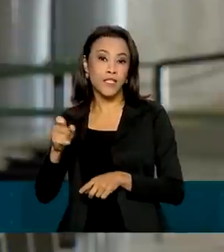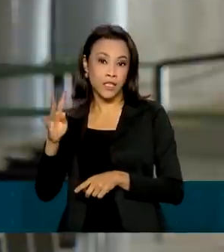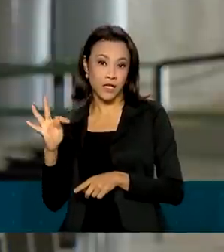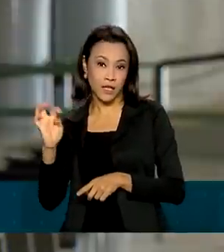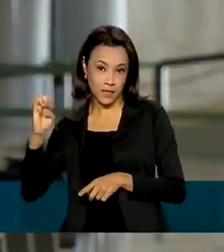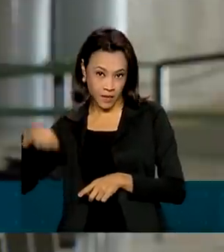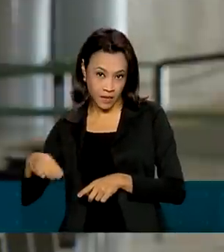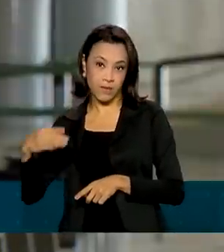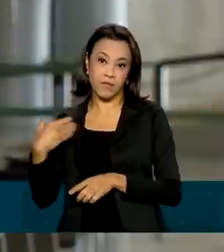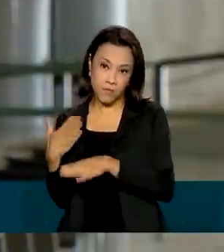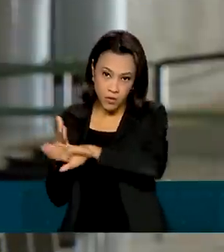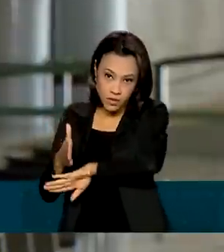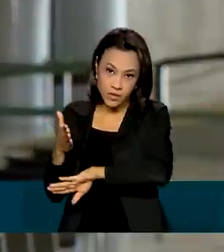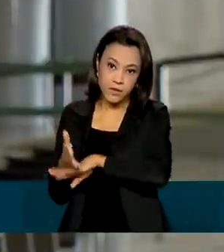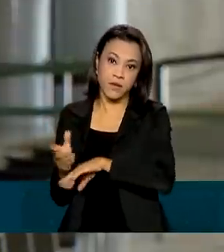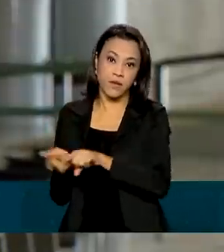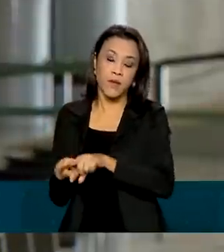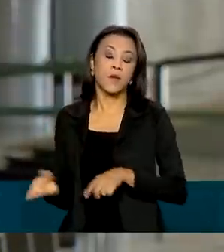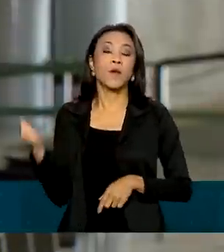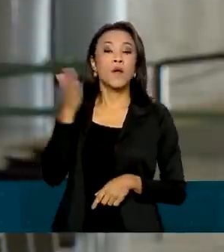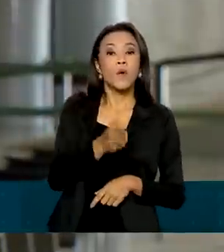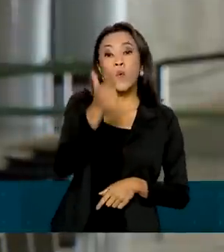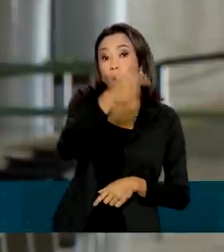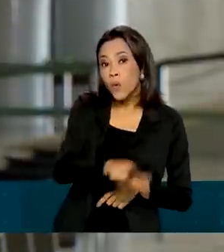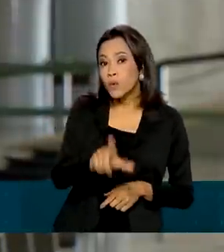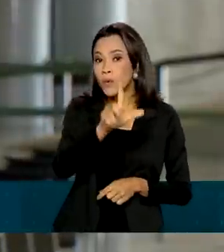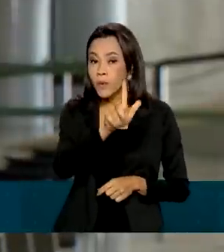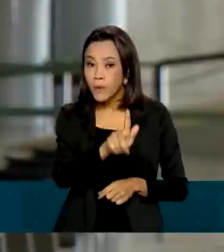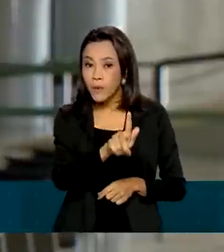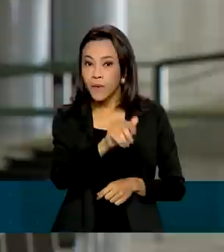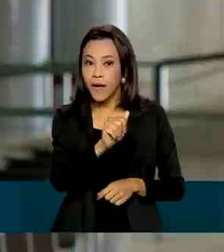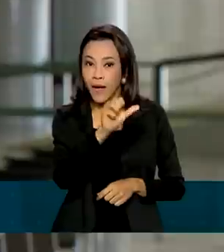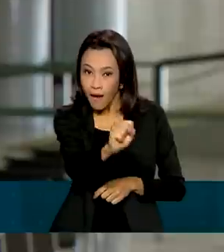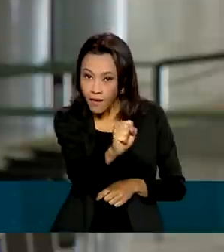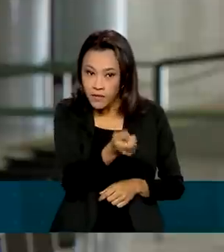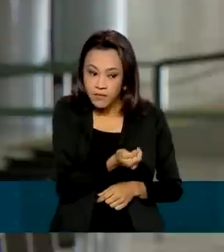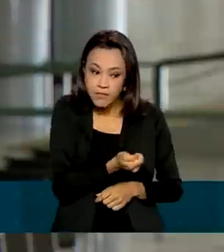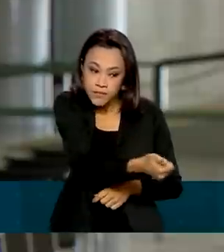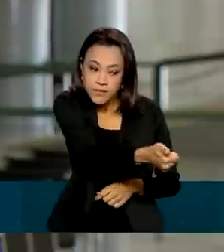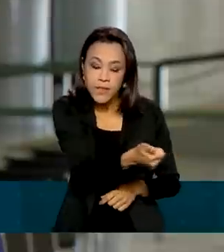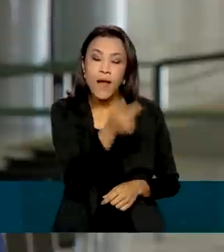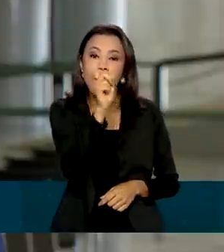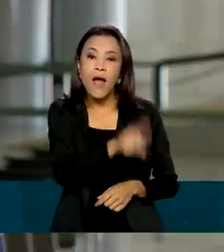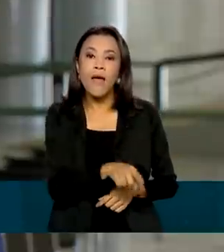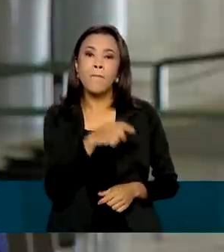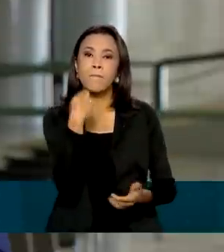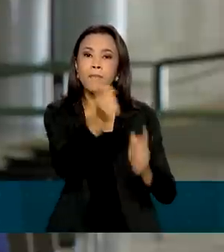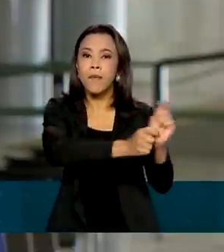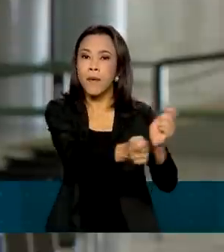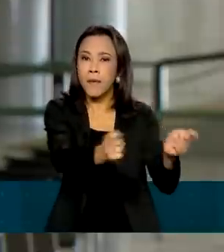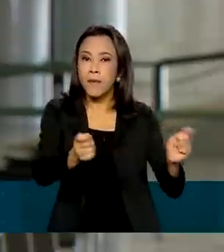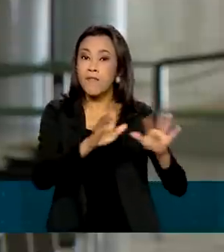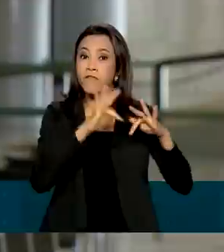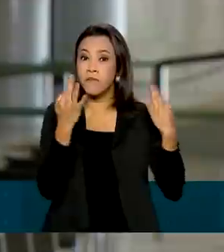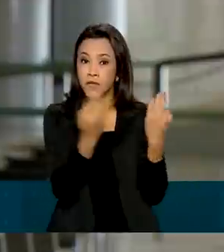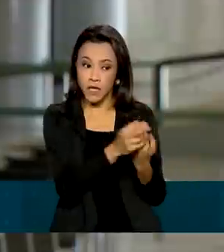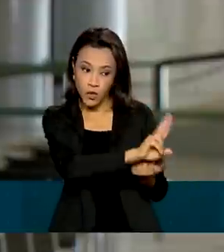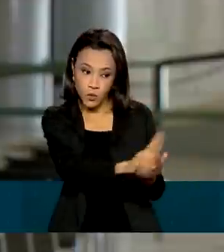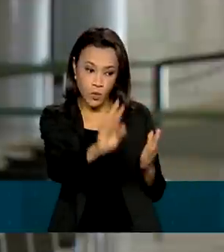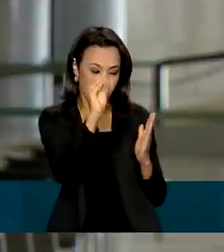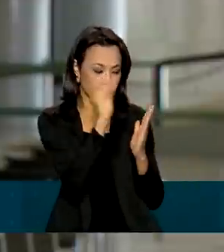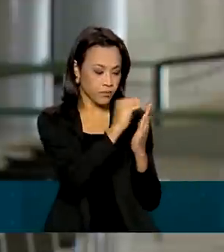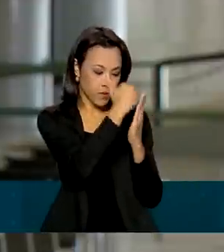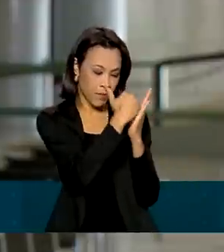digitais do banco. Sobre o Auxílio Gás, Mara, o pagamento é feito às famílias escritas no Cadastro Único do Governo Federal